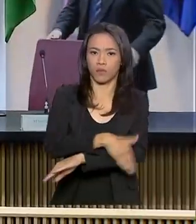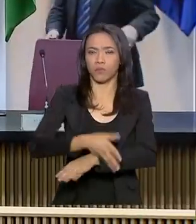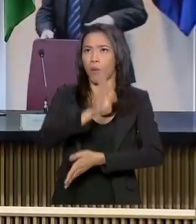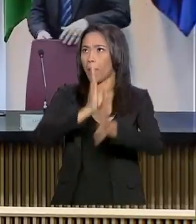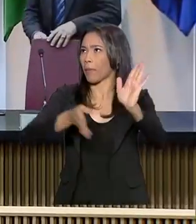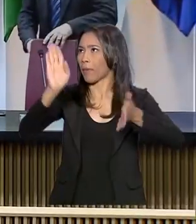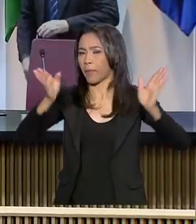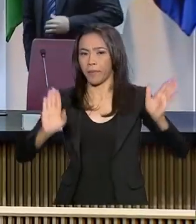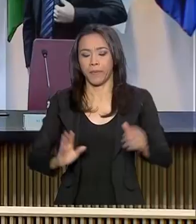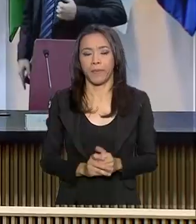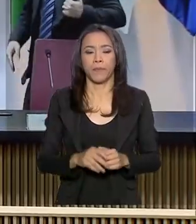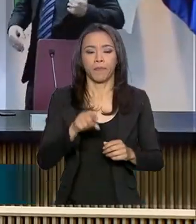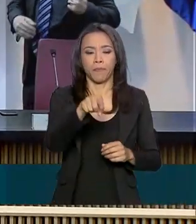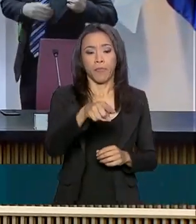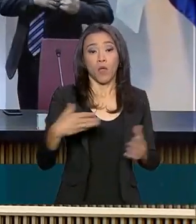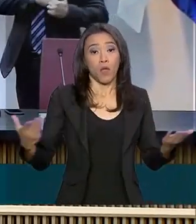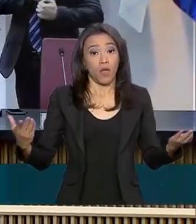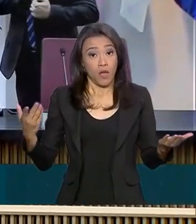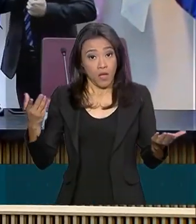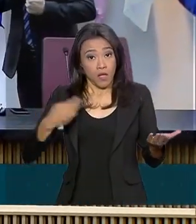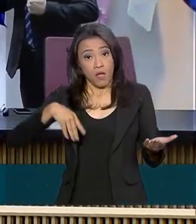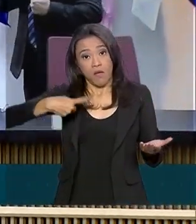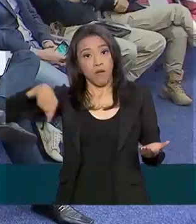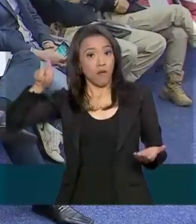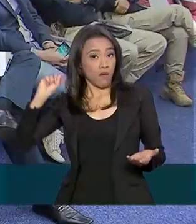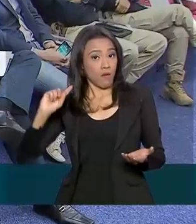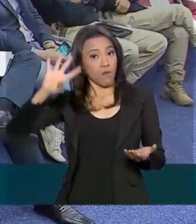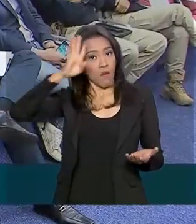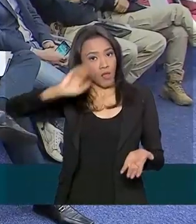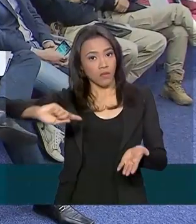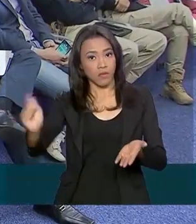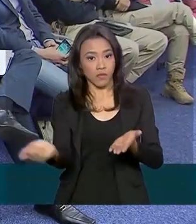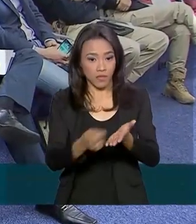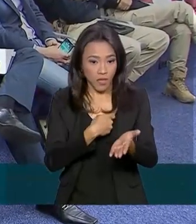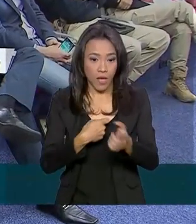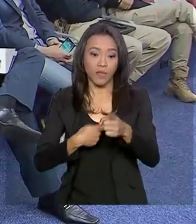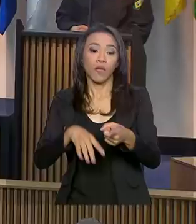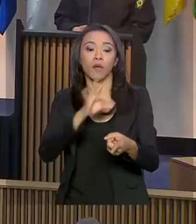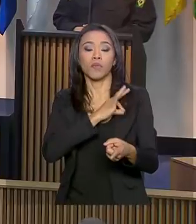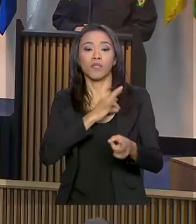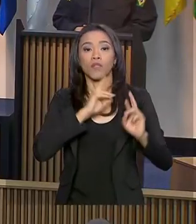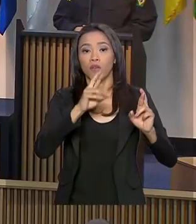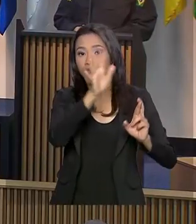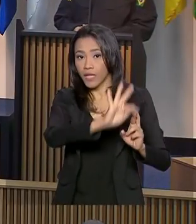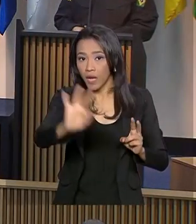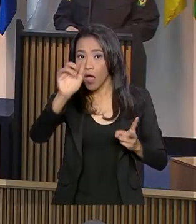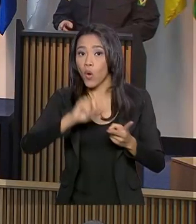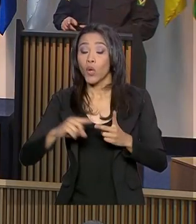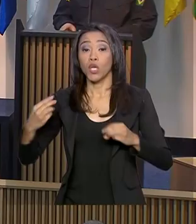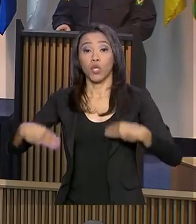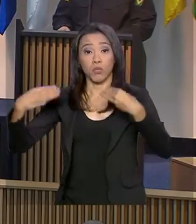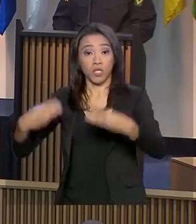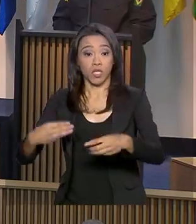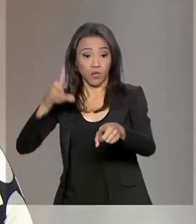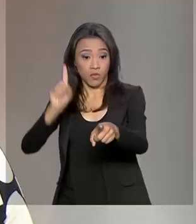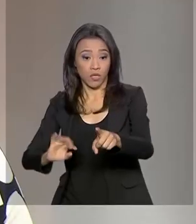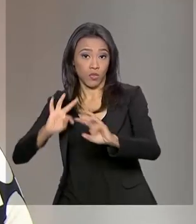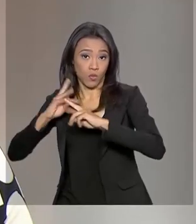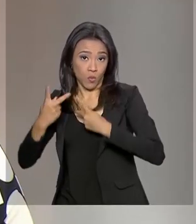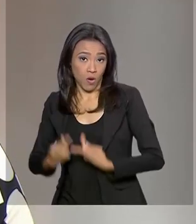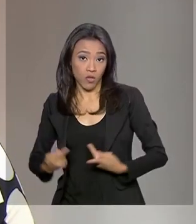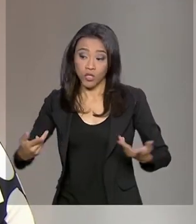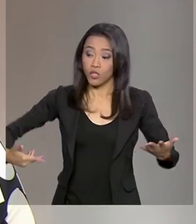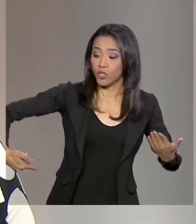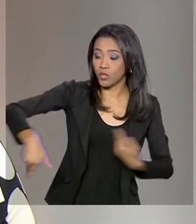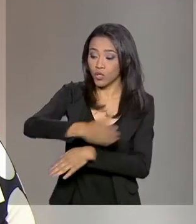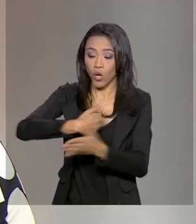A ideia do acordo assinado nesta quarta-feira é que a PRF e o Ministério troquem informações sobre o tema e